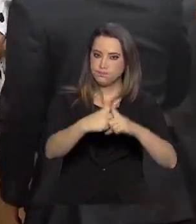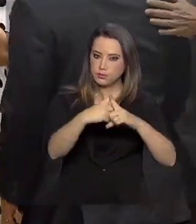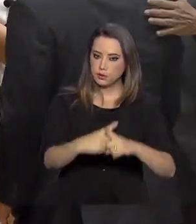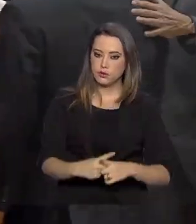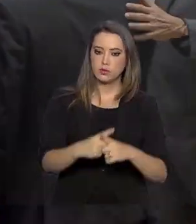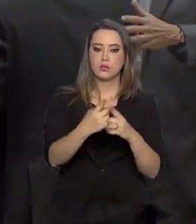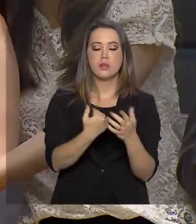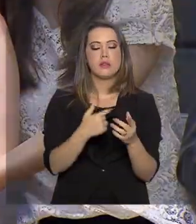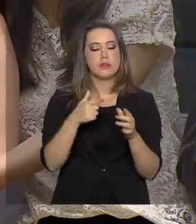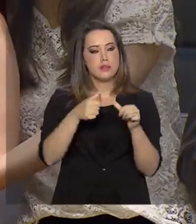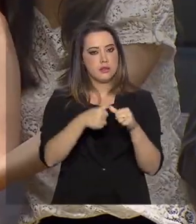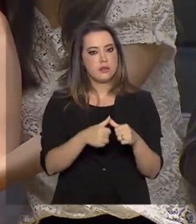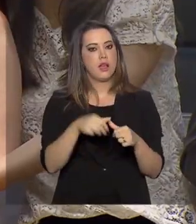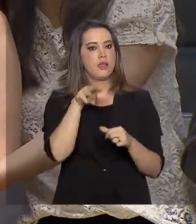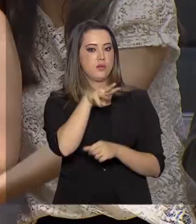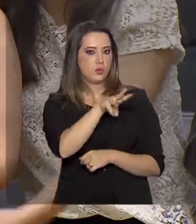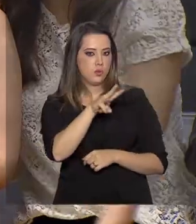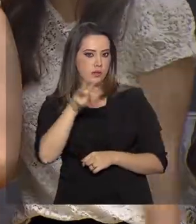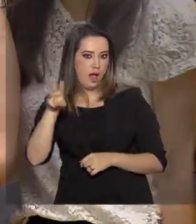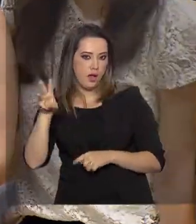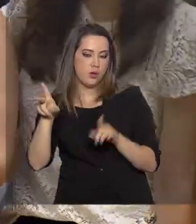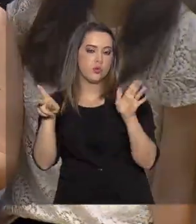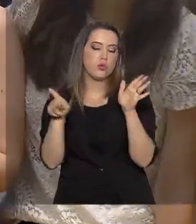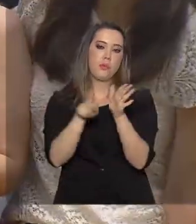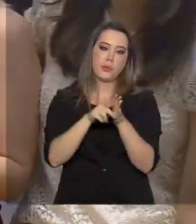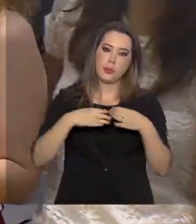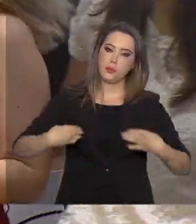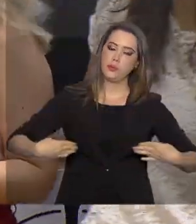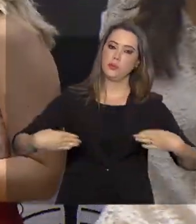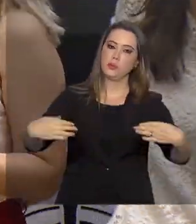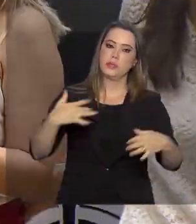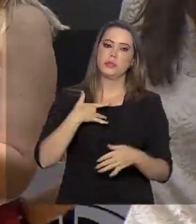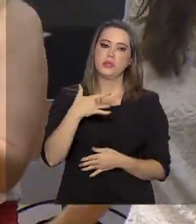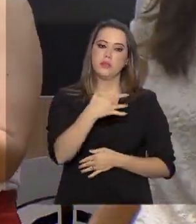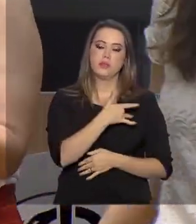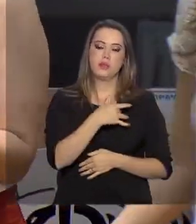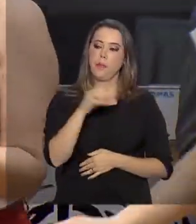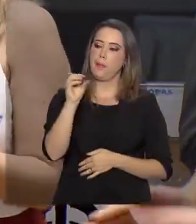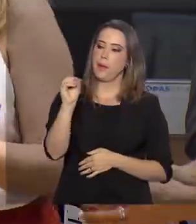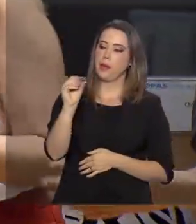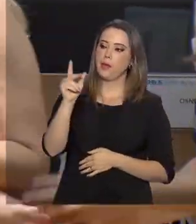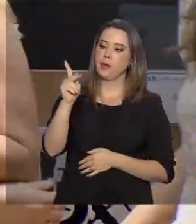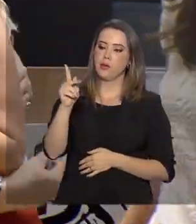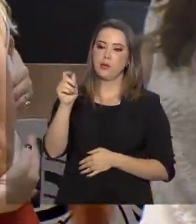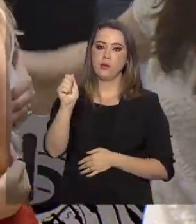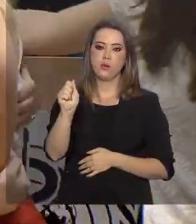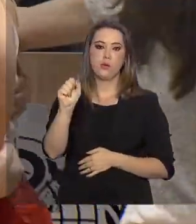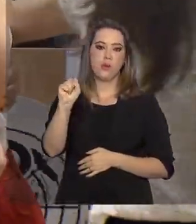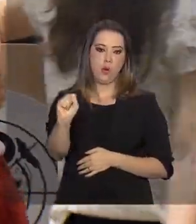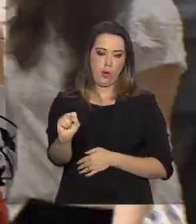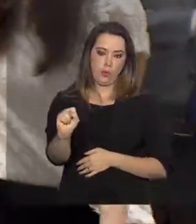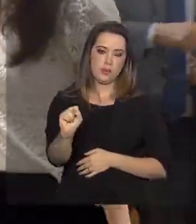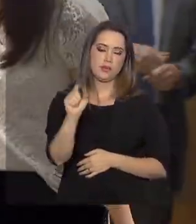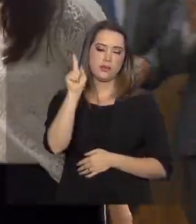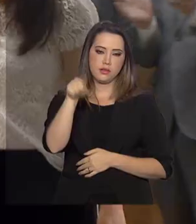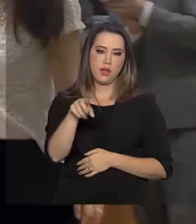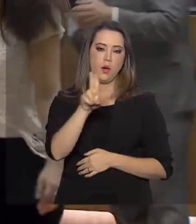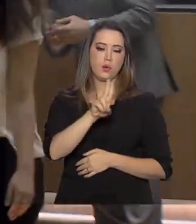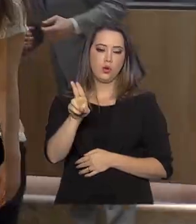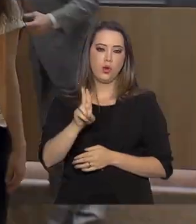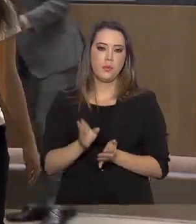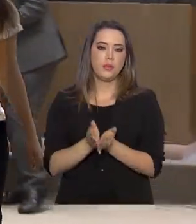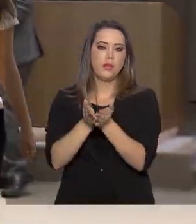publicação eletrônica editada pelo Ministério da Saúde e OPAS, chamada Navegador SUS. Os três